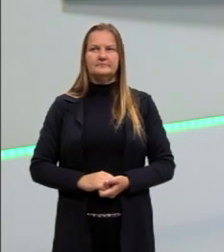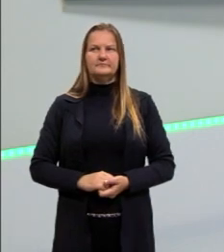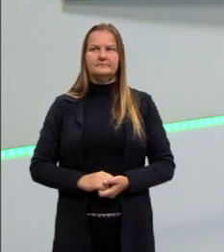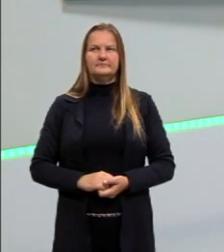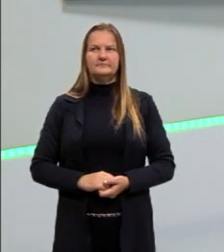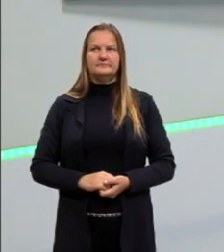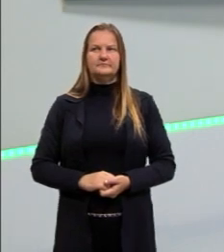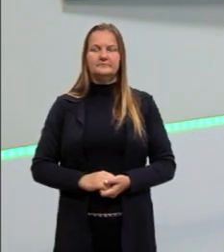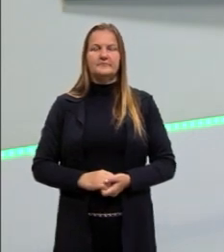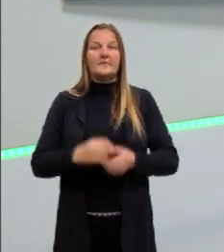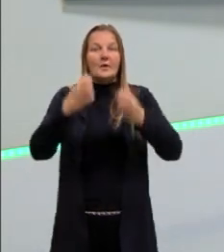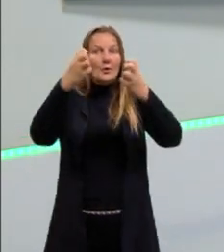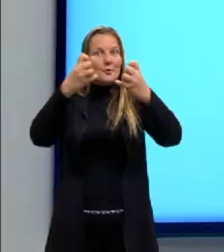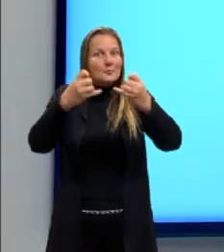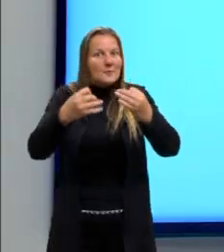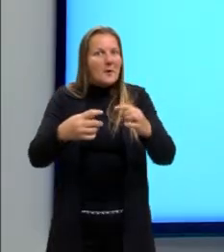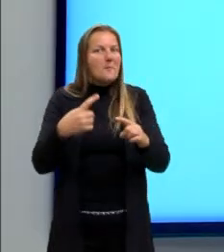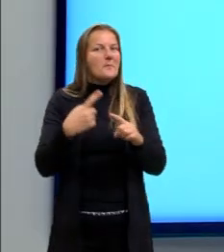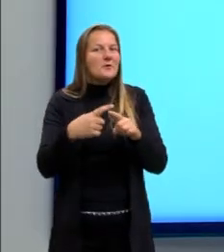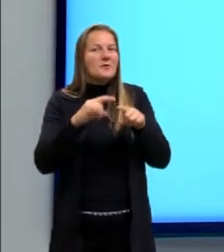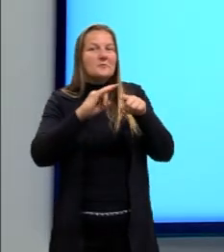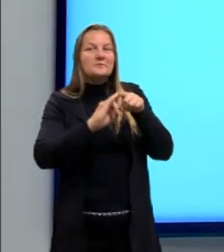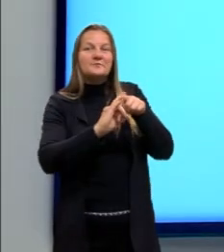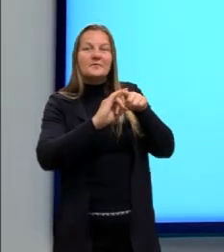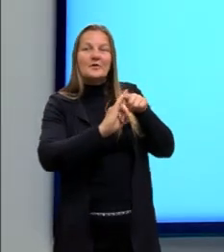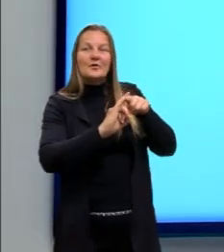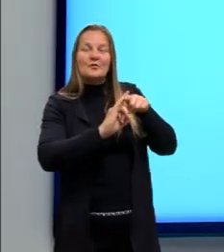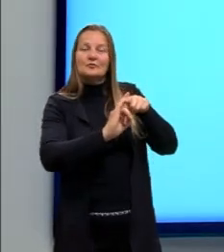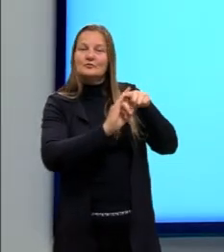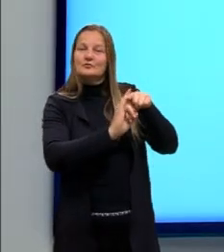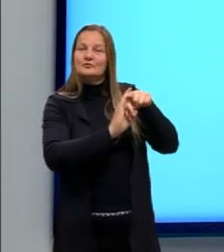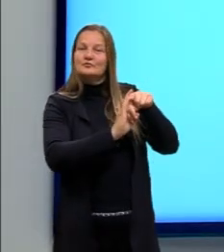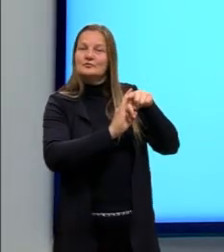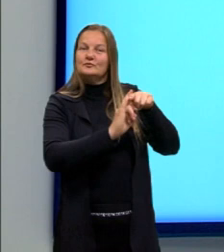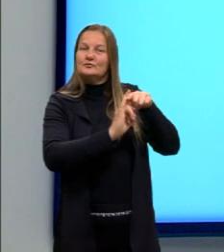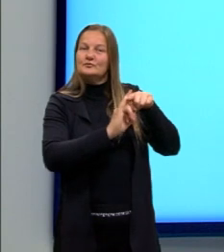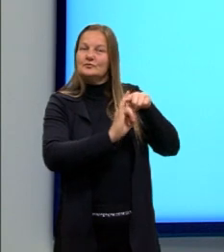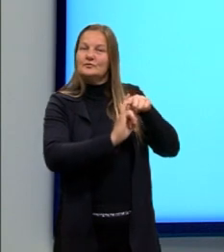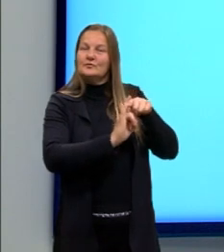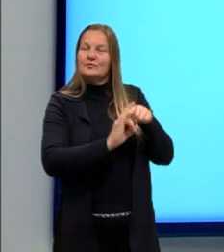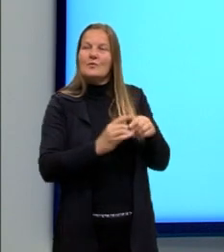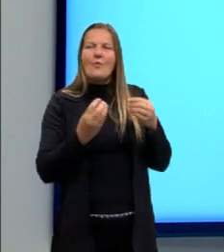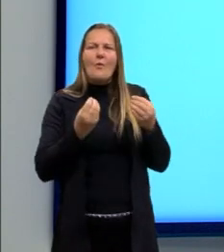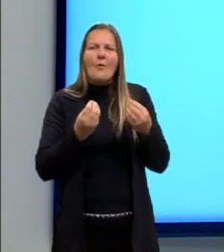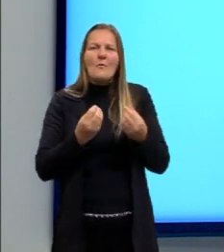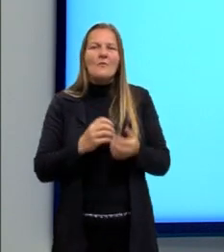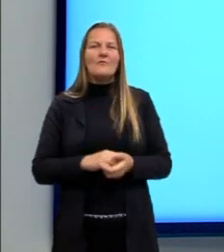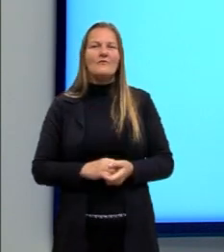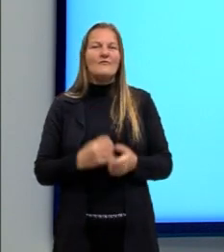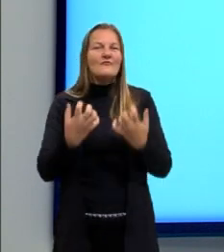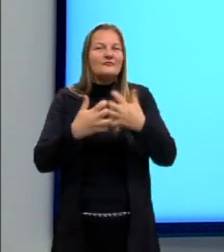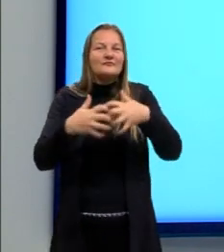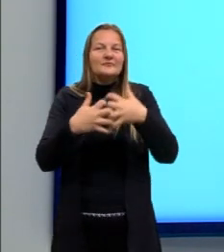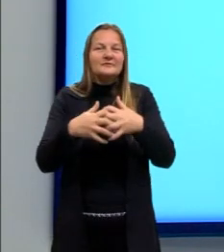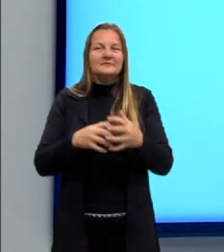E aqui então a gente já consegue responder, né? Muito rápido também hoje a gente consegue responder a nossa pergunta.